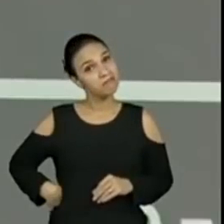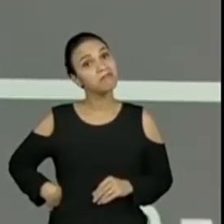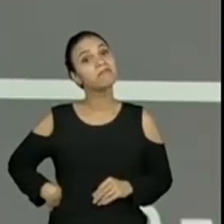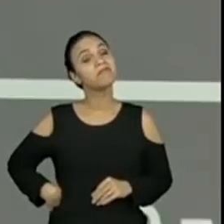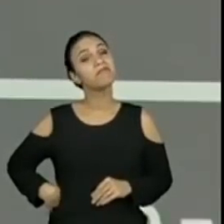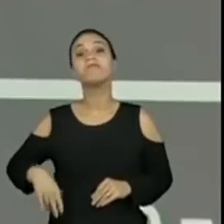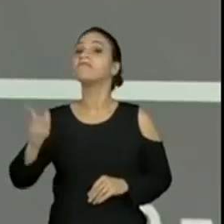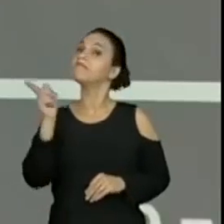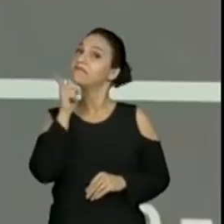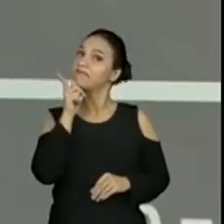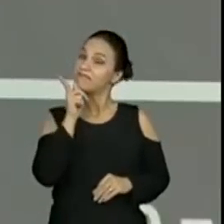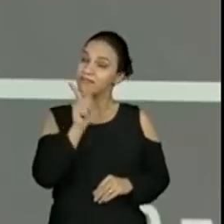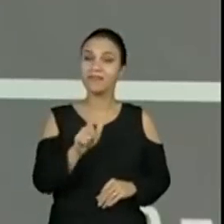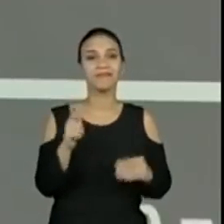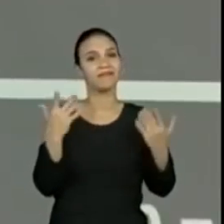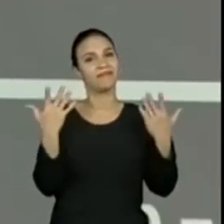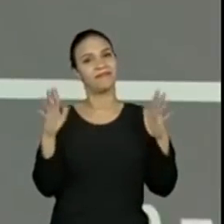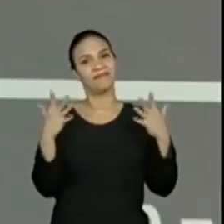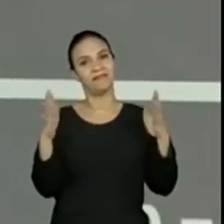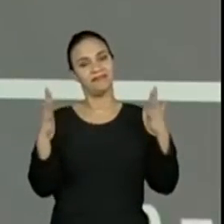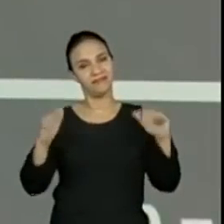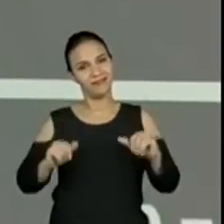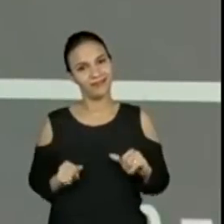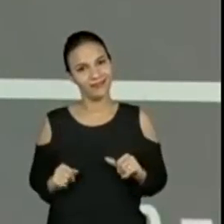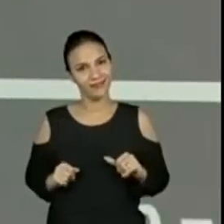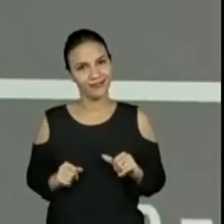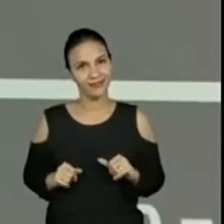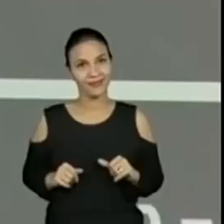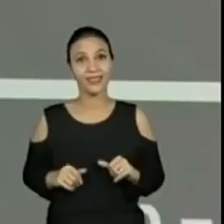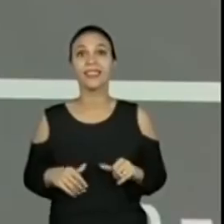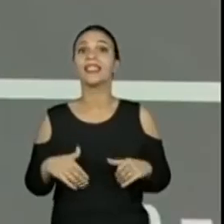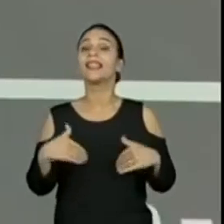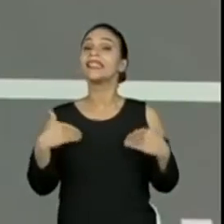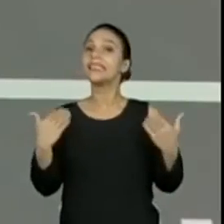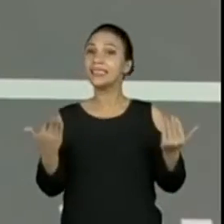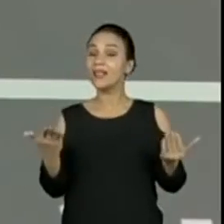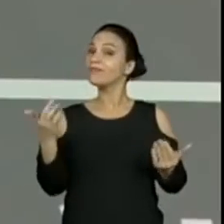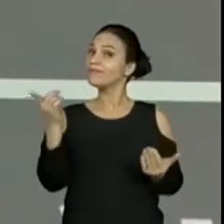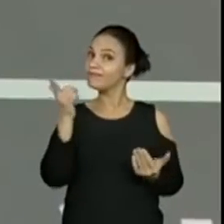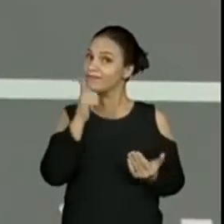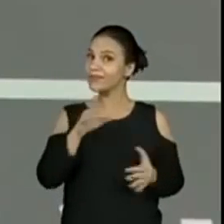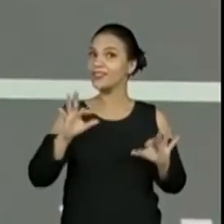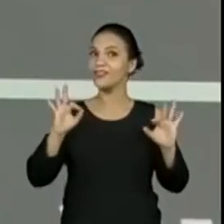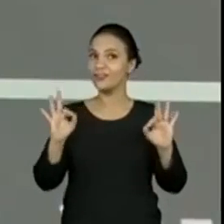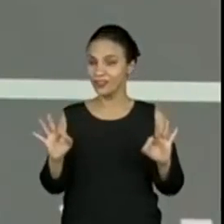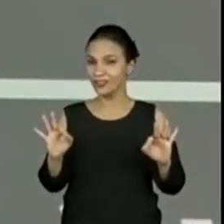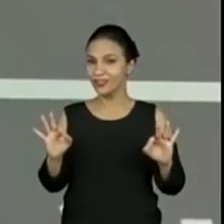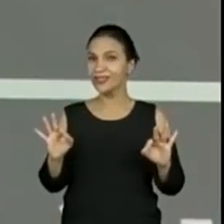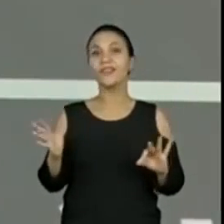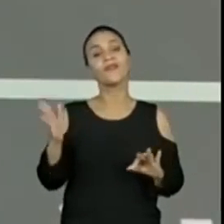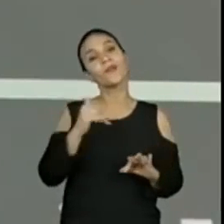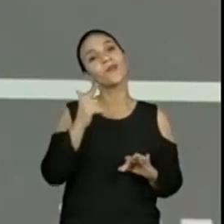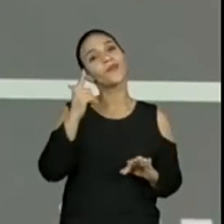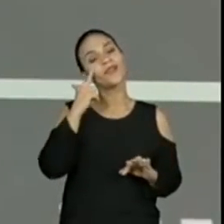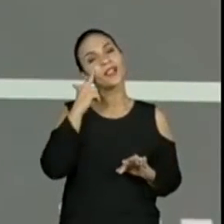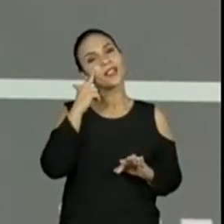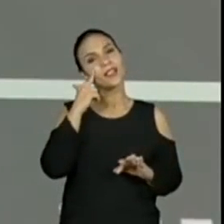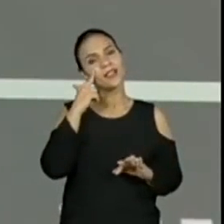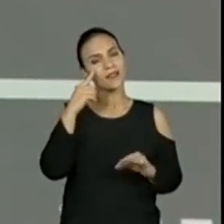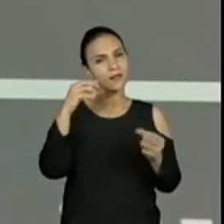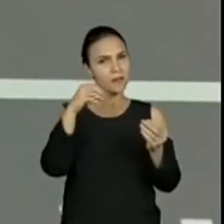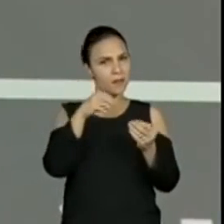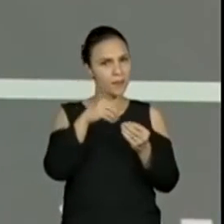acertar. E já que o Afonso acertou, vamos desvendar esse mistério.